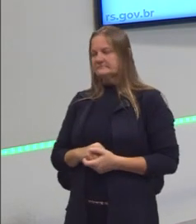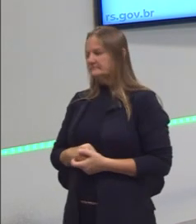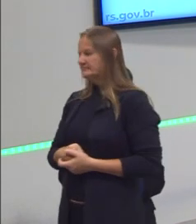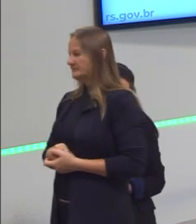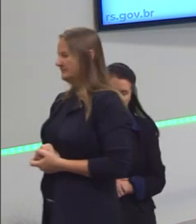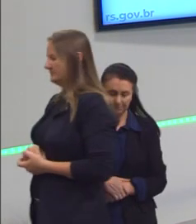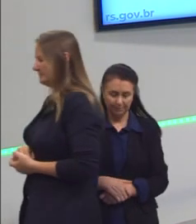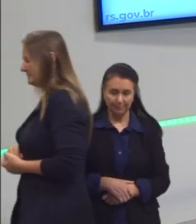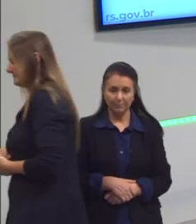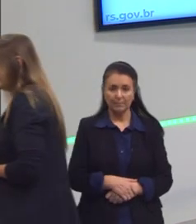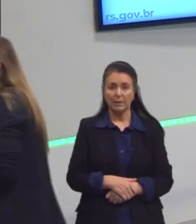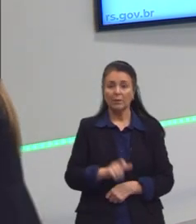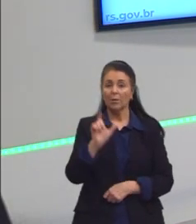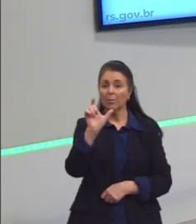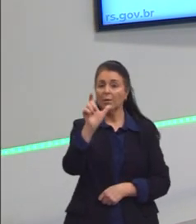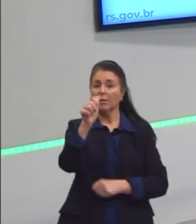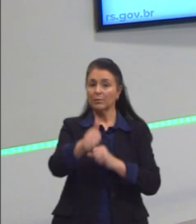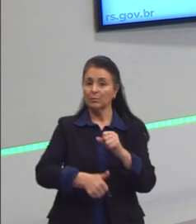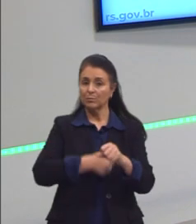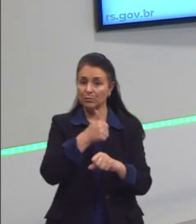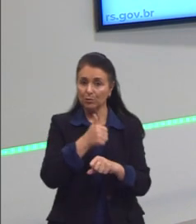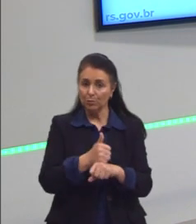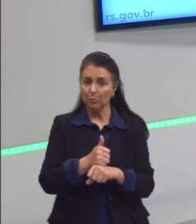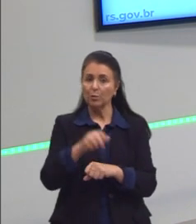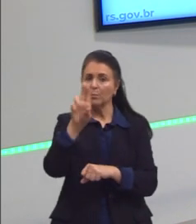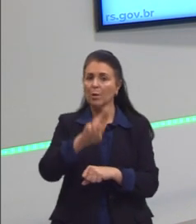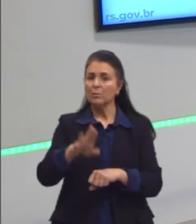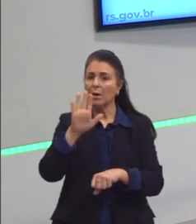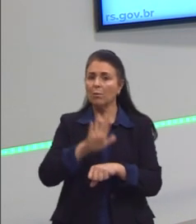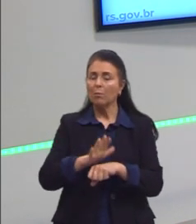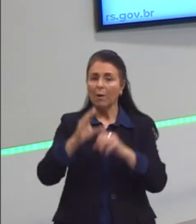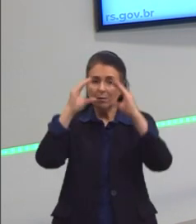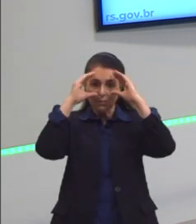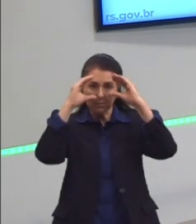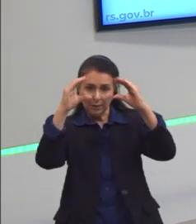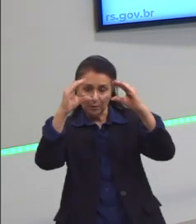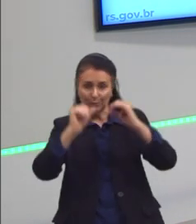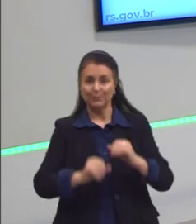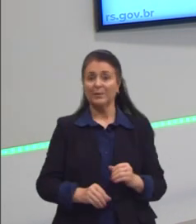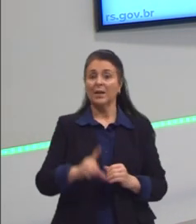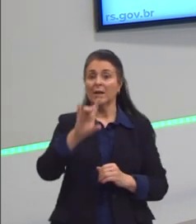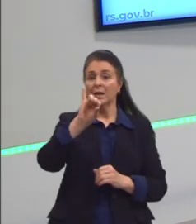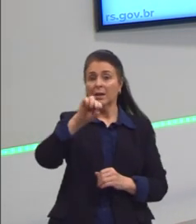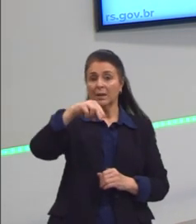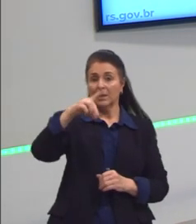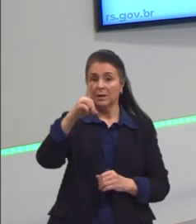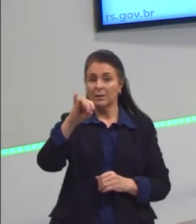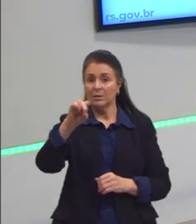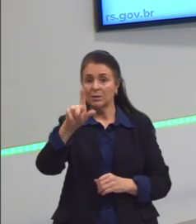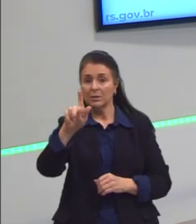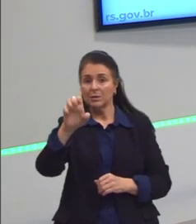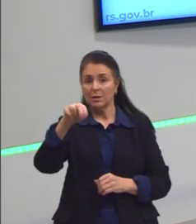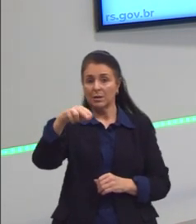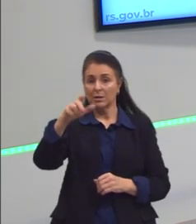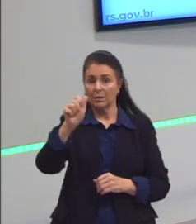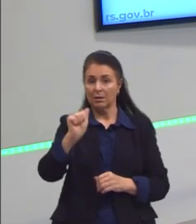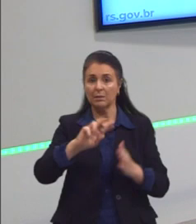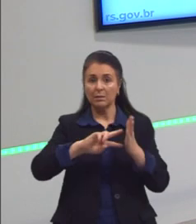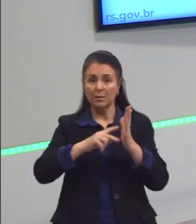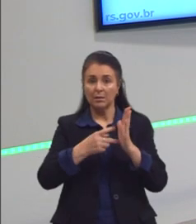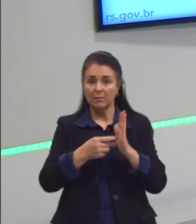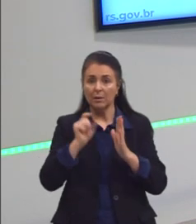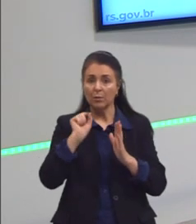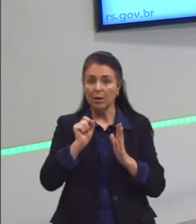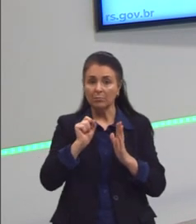engano, para ser um pouco mais respeitosa, mas é importante a gente ressaltar que indígena quer dizer nativo. Então,